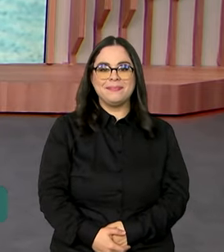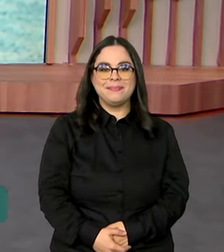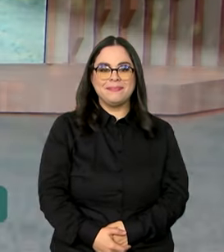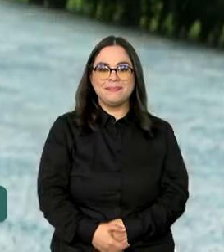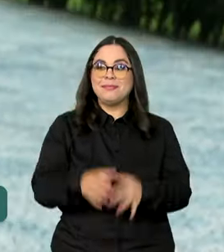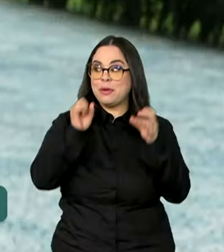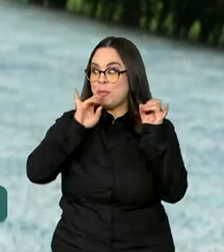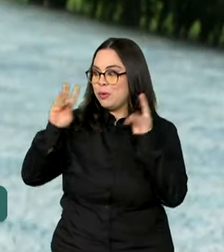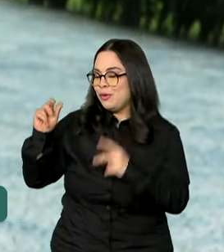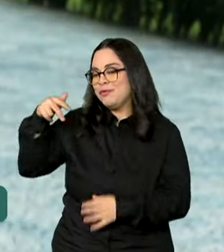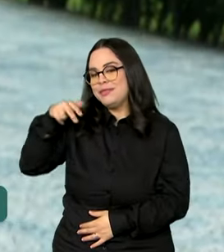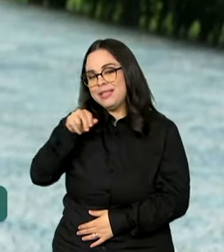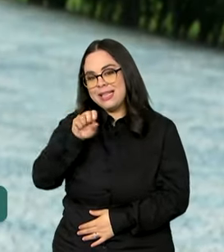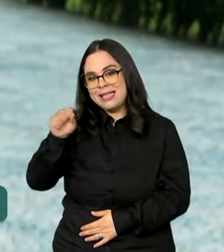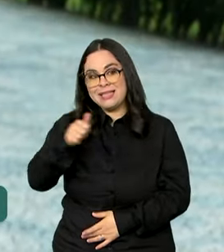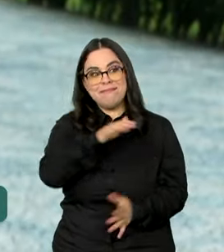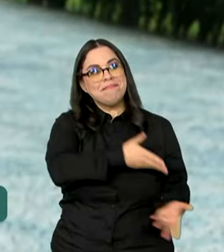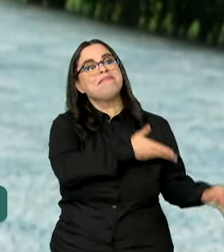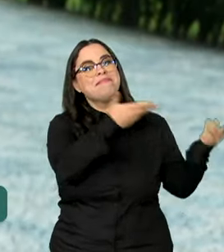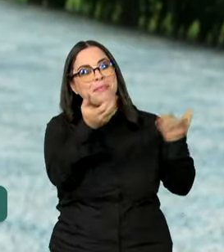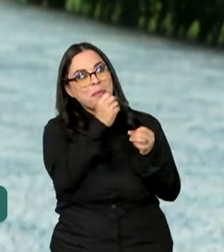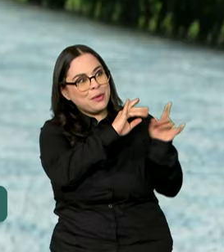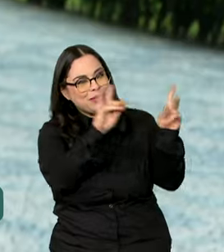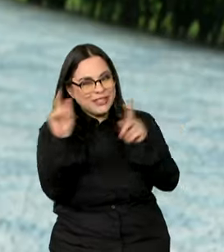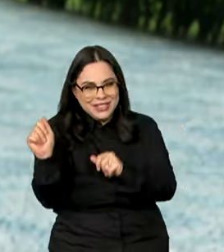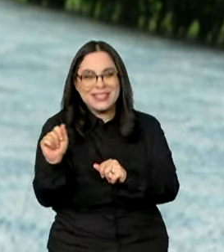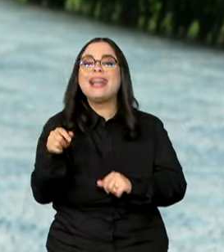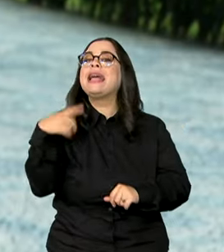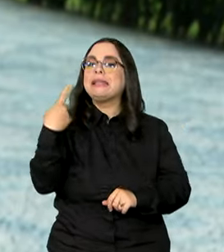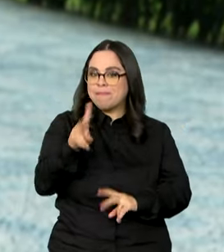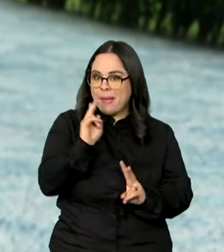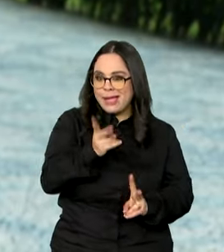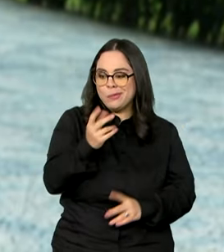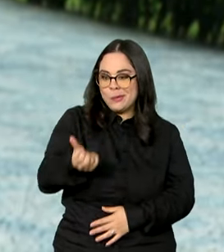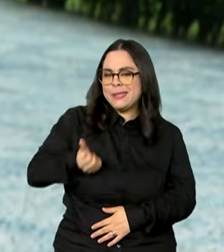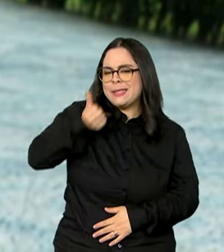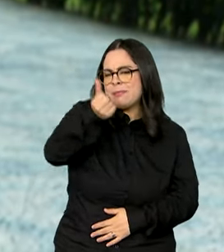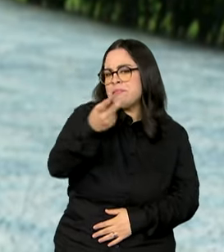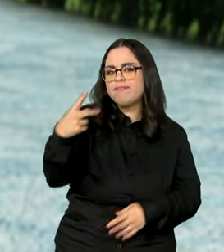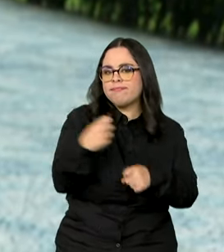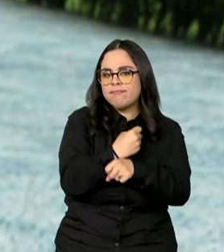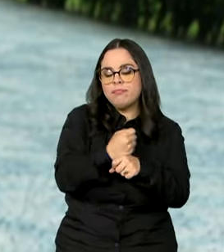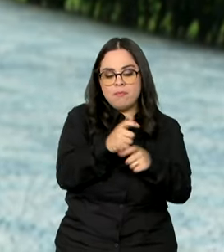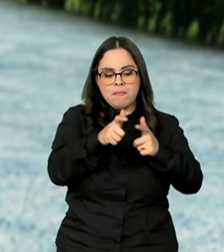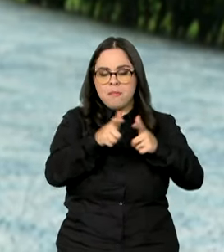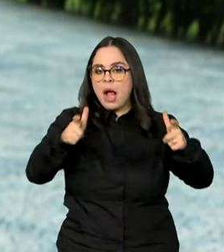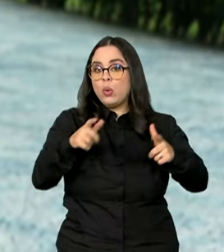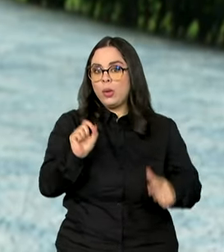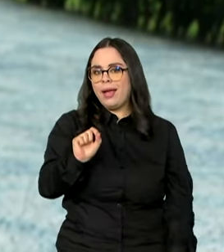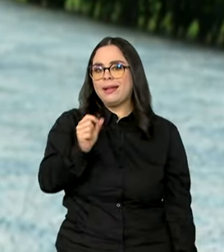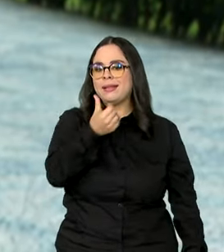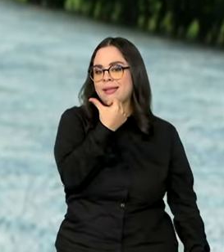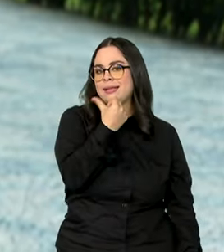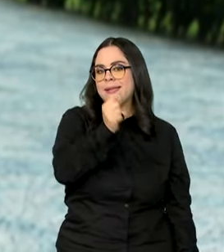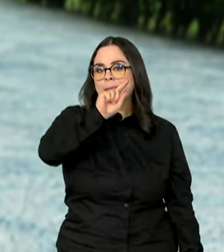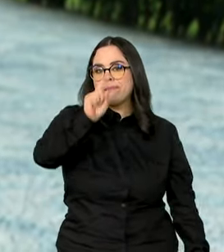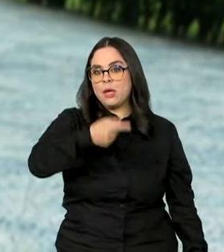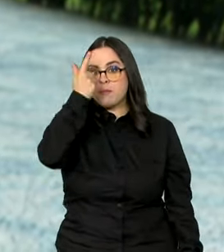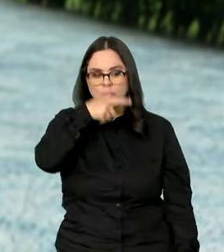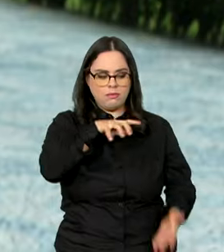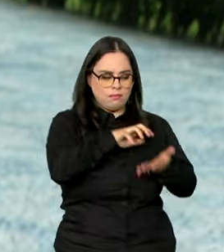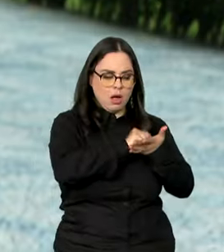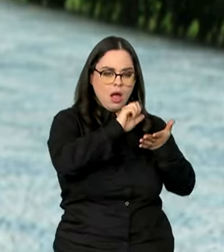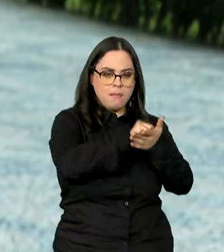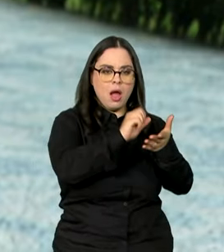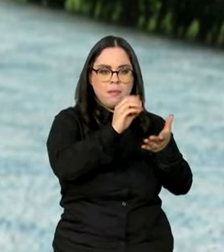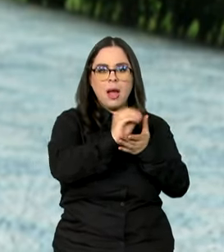Bom dia, Vanessa. Bom dia a todos. Todos, é isso mesmo. No primeiro semestre deste ano, houve um aumento de 16 mil no número de cadastrados